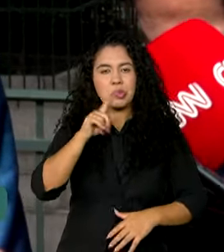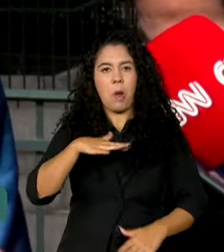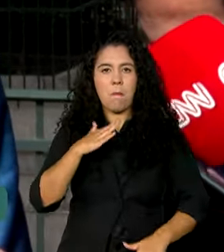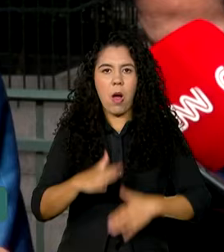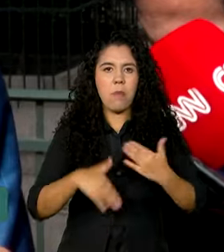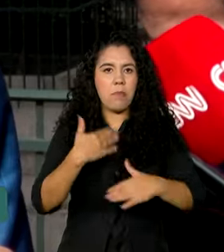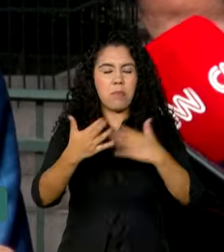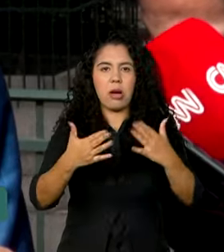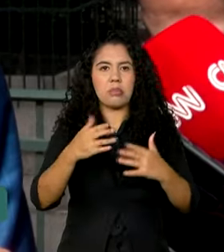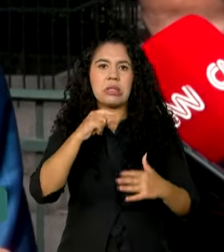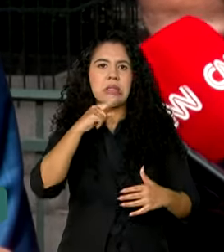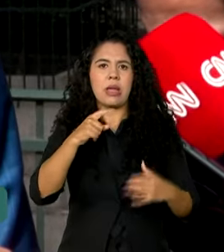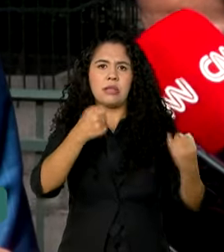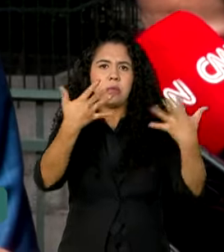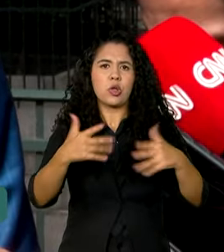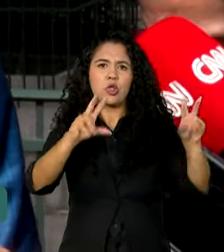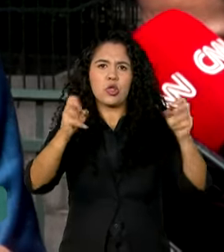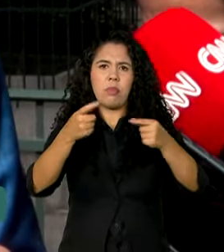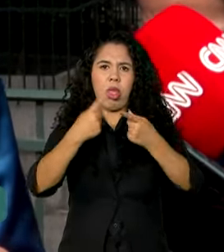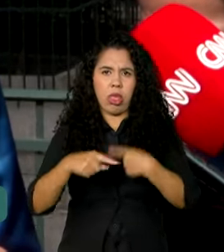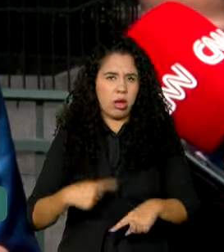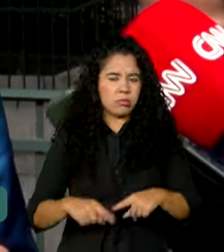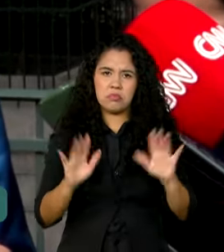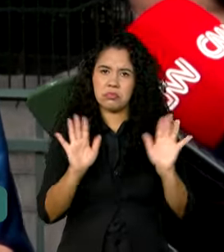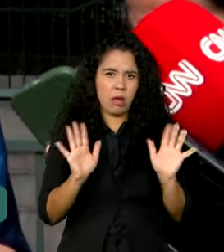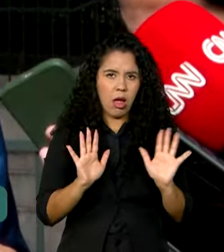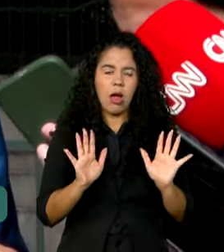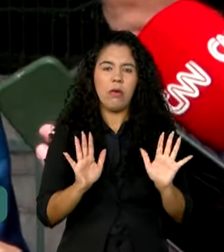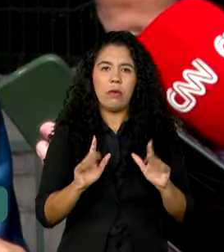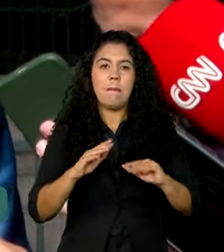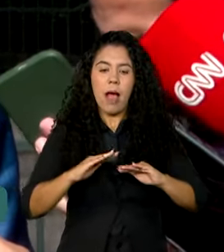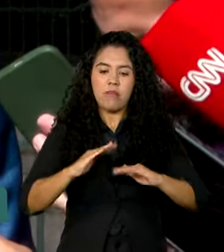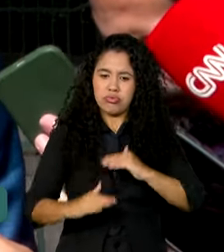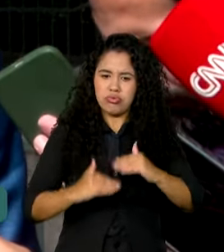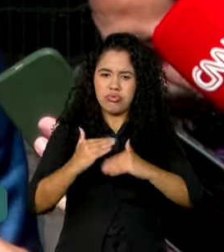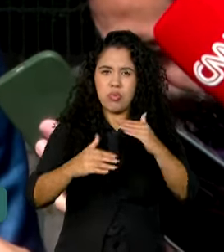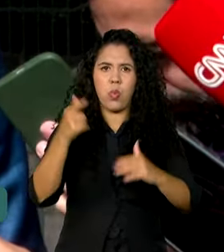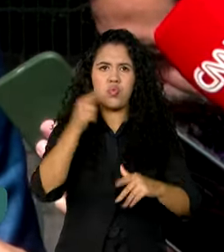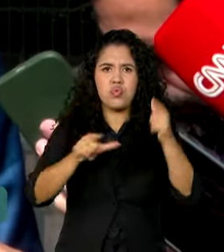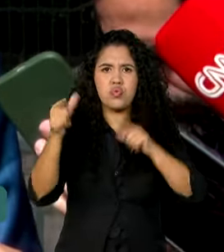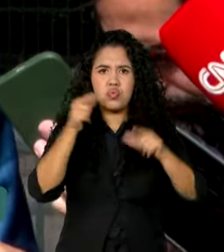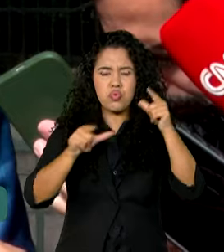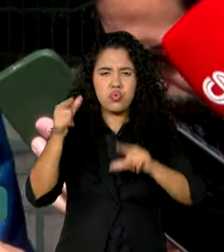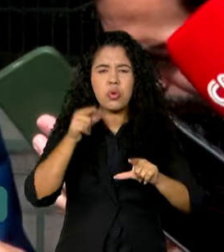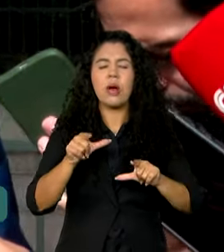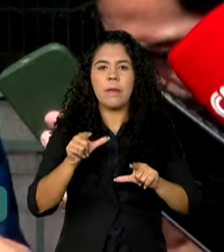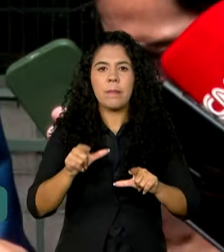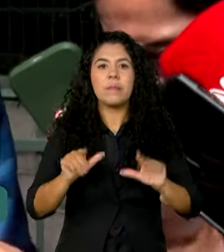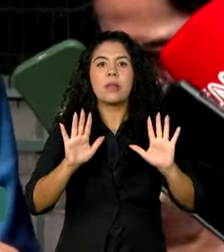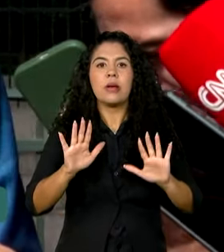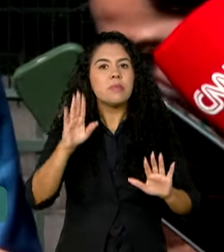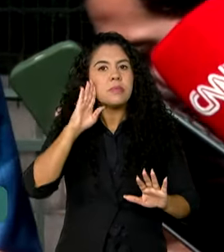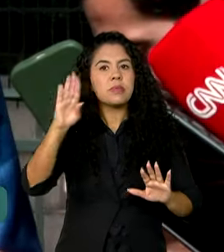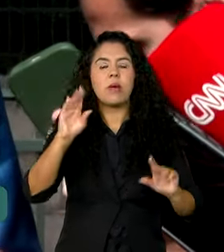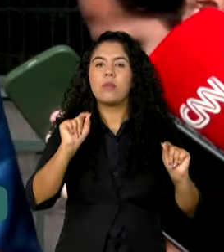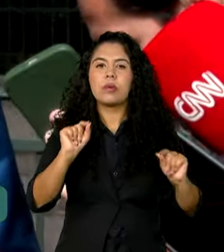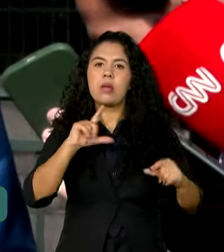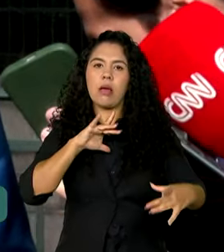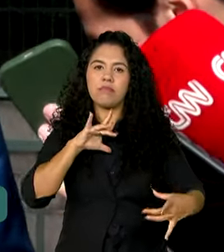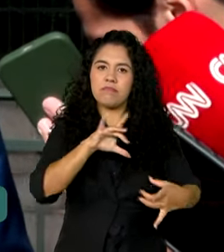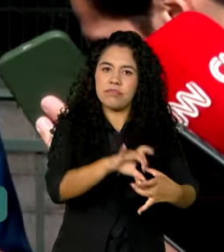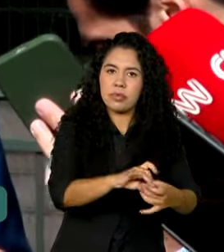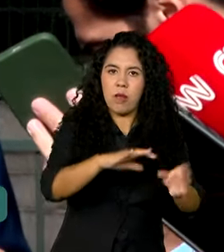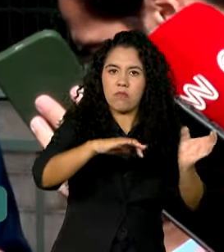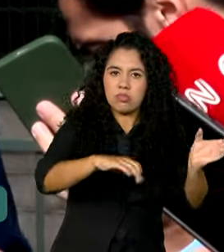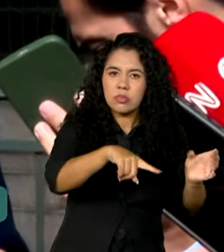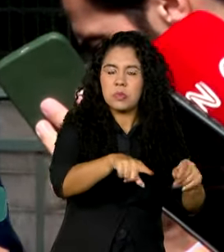em retrocesso. E, de fato, os avanços são muito grandes. Sobretudo, na relação com o Congresso e do